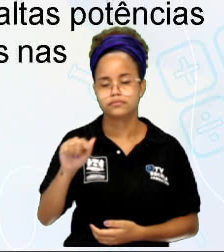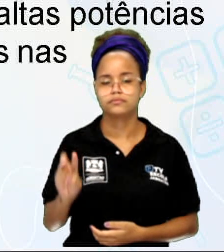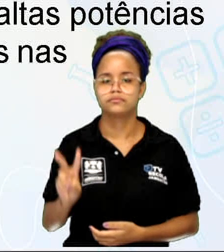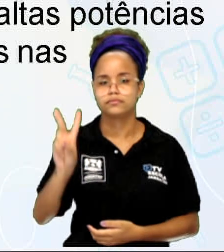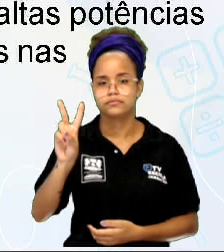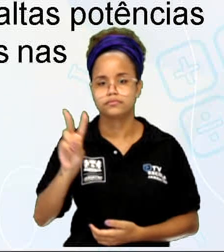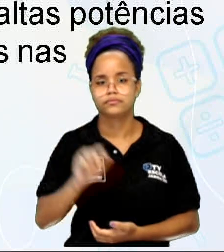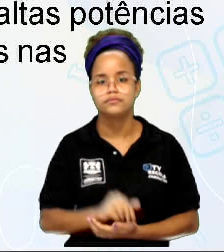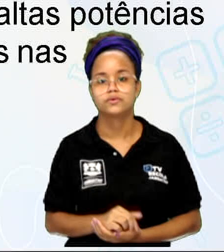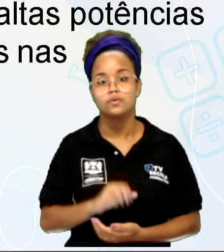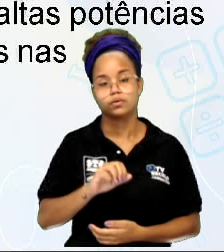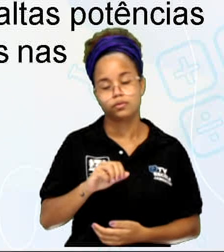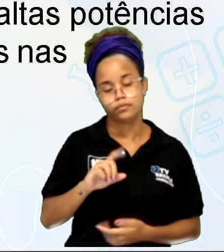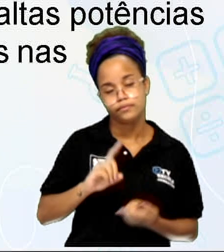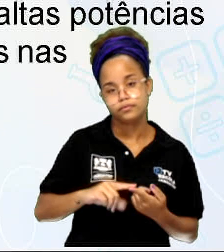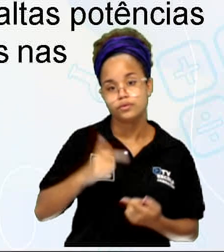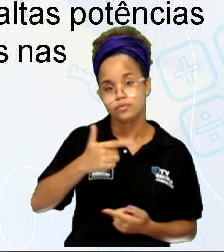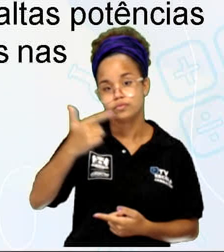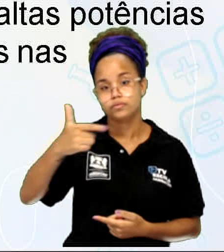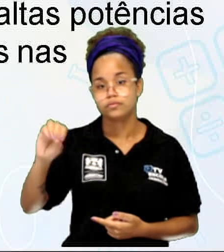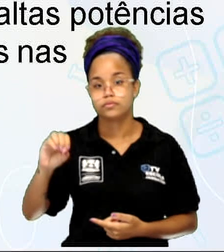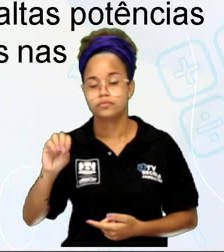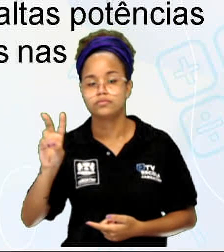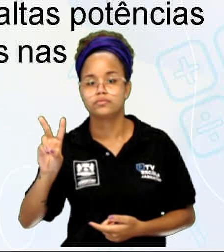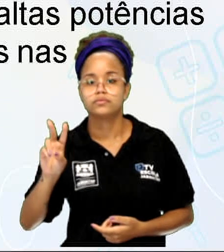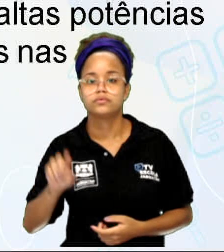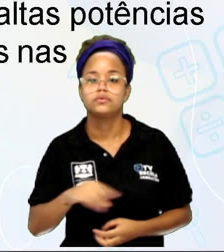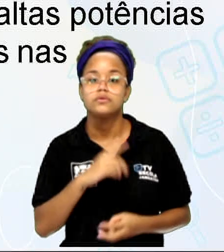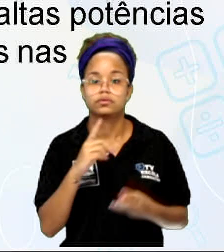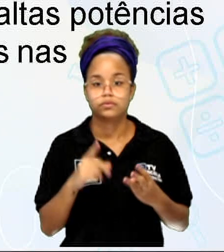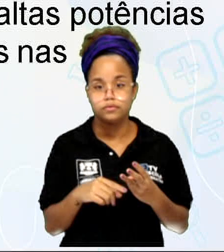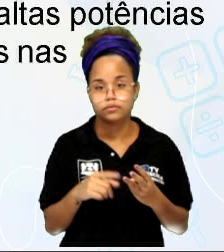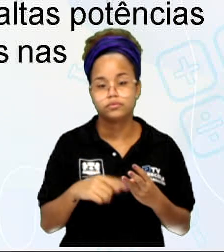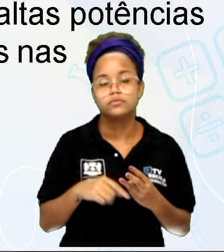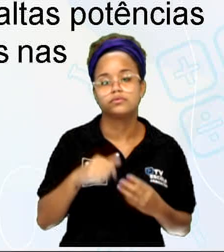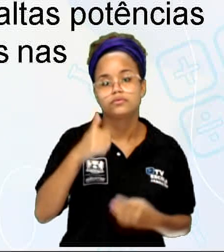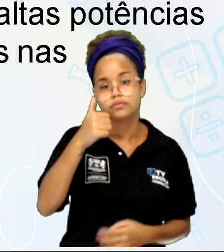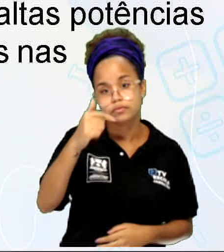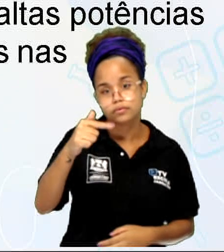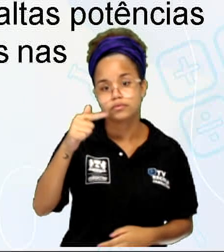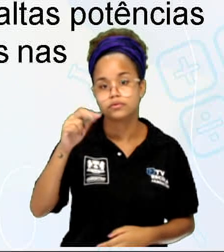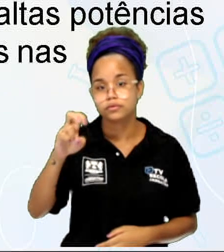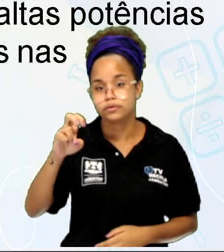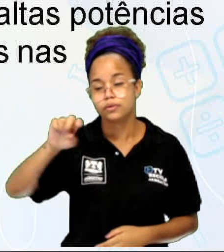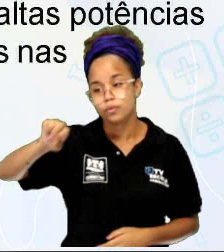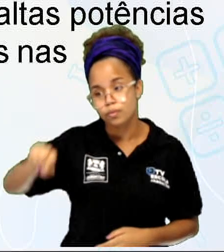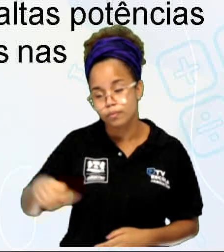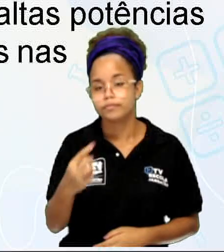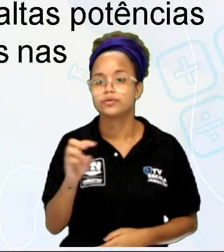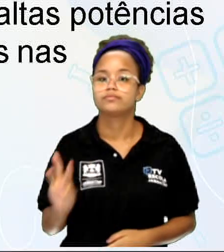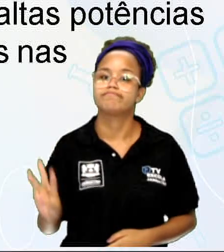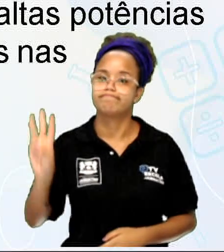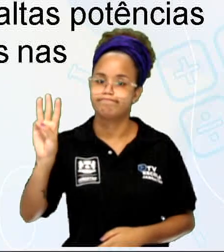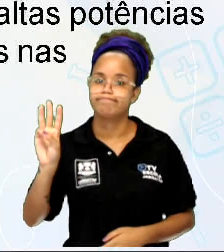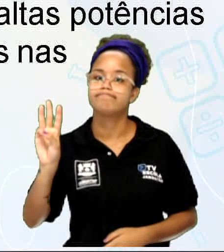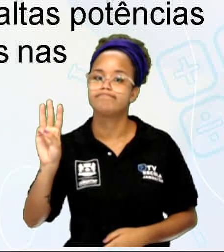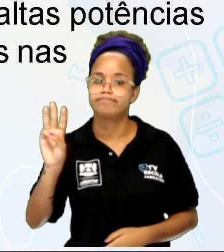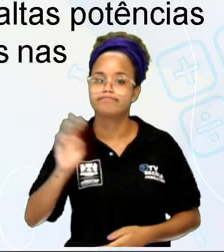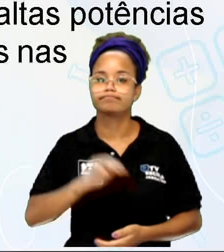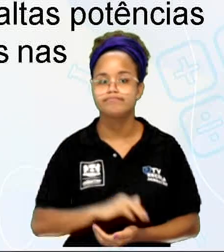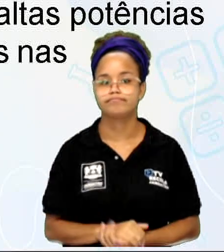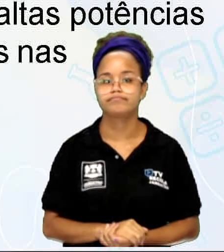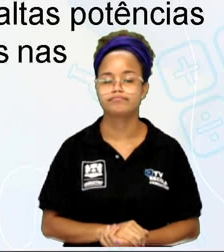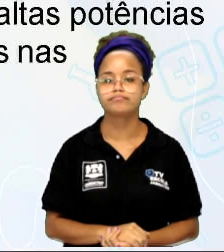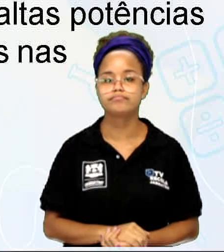e 220 volts e também com potências que podem chegar aí até 75 mil watts. Ou seja, são